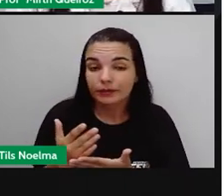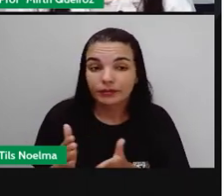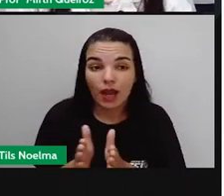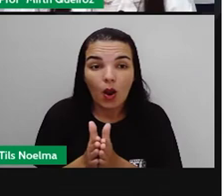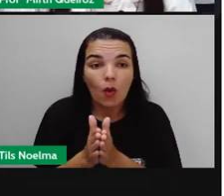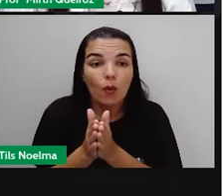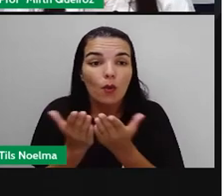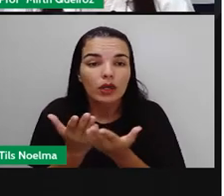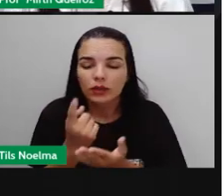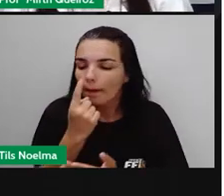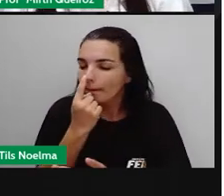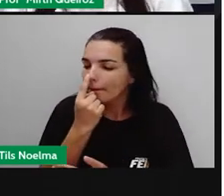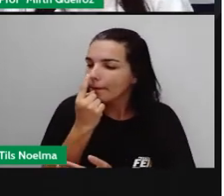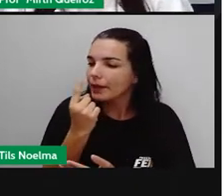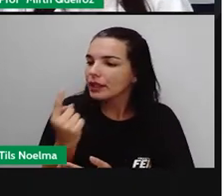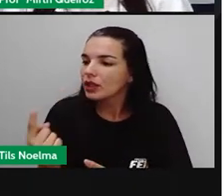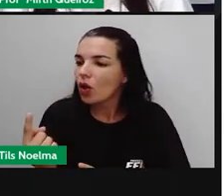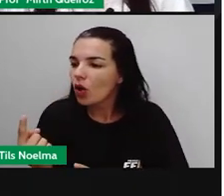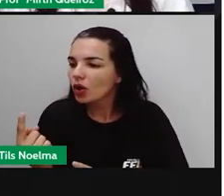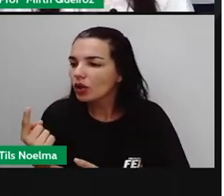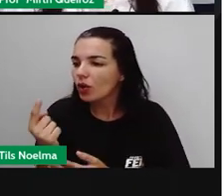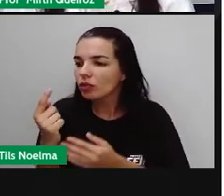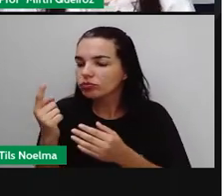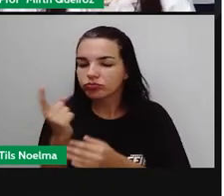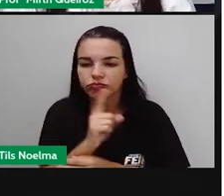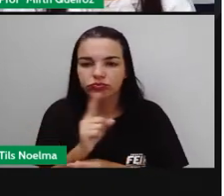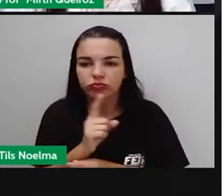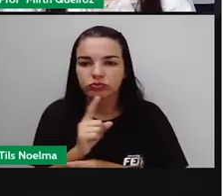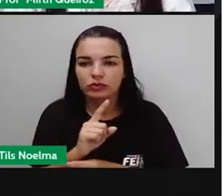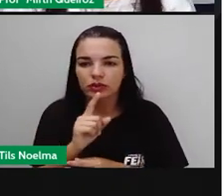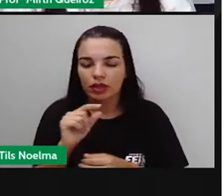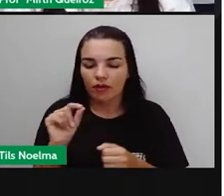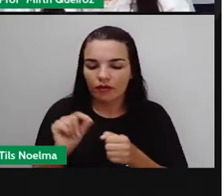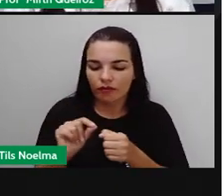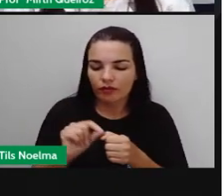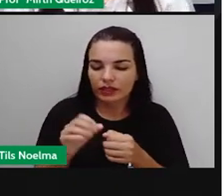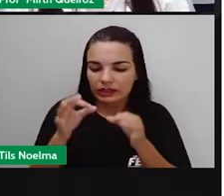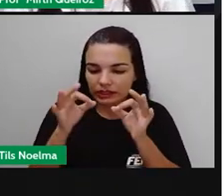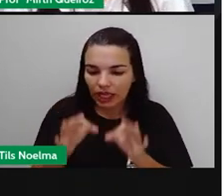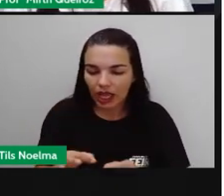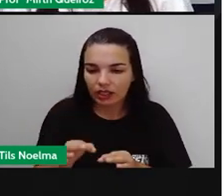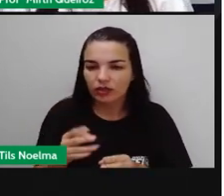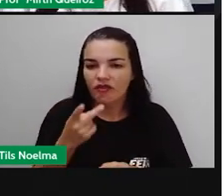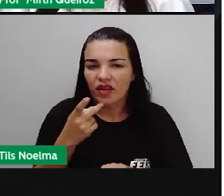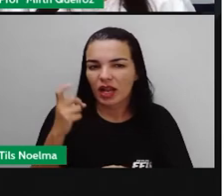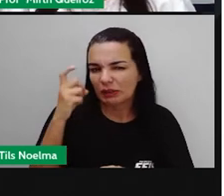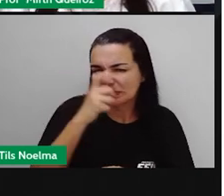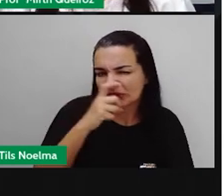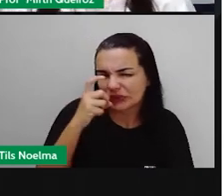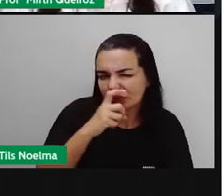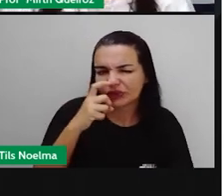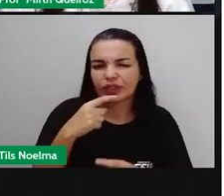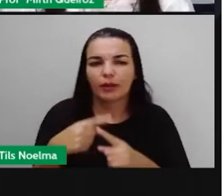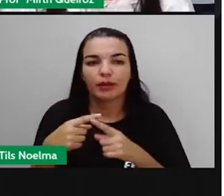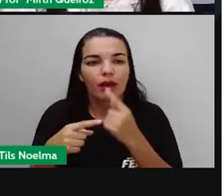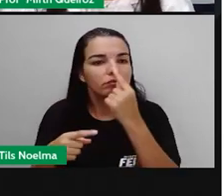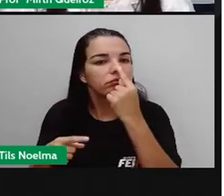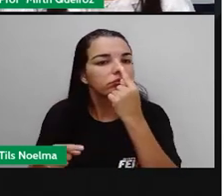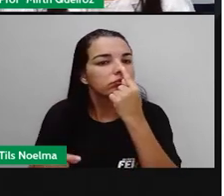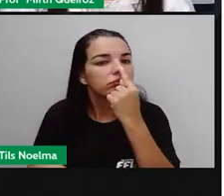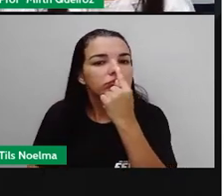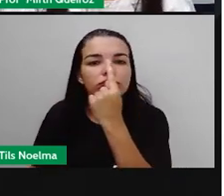quando o Pinóquio desobedece, quando o Pinóquio começa a mentir, né? Que o nariz dele cresce, quando ele vai ser